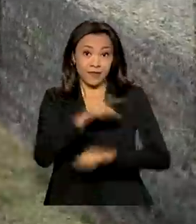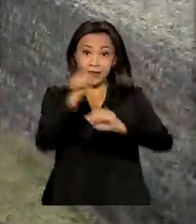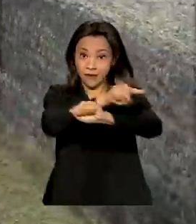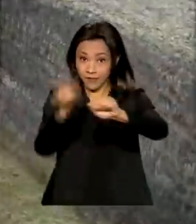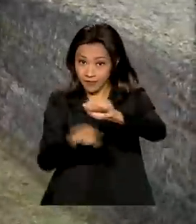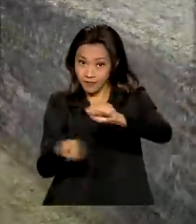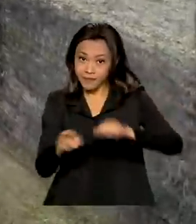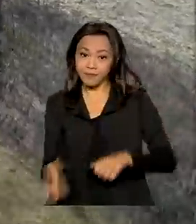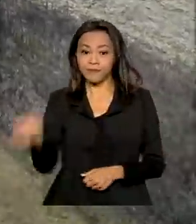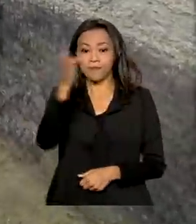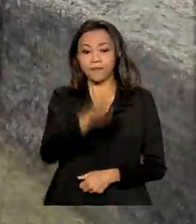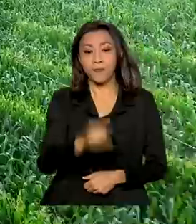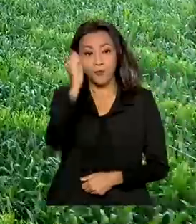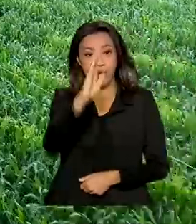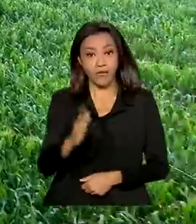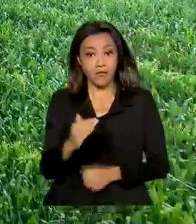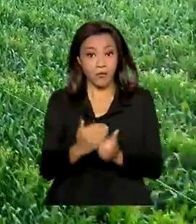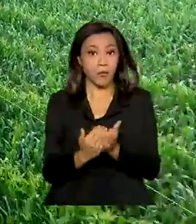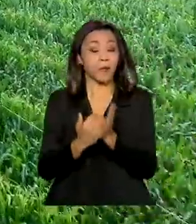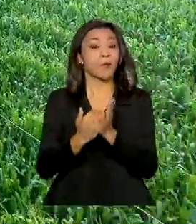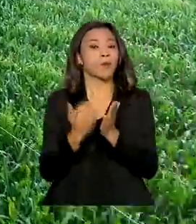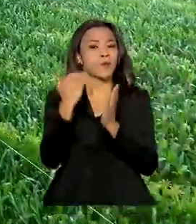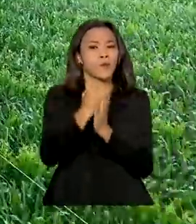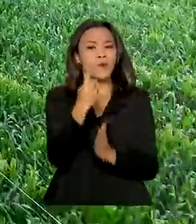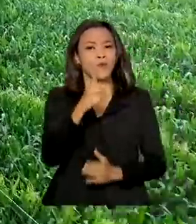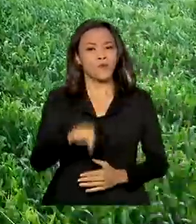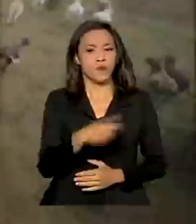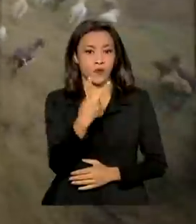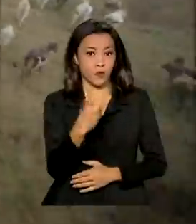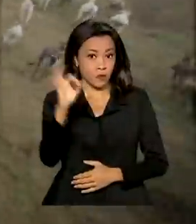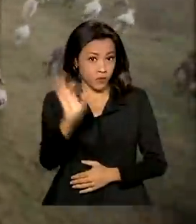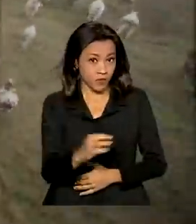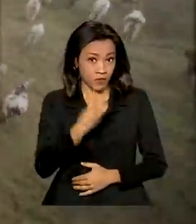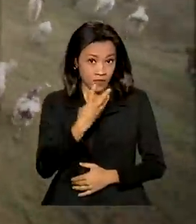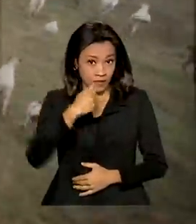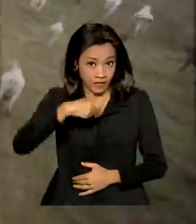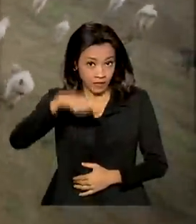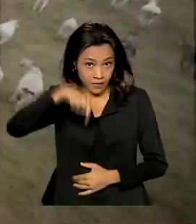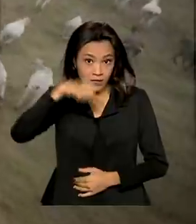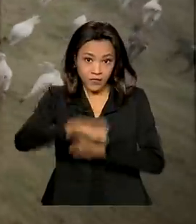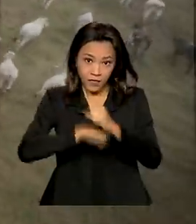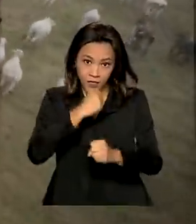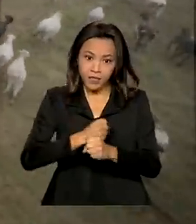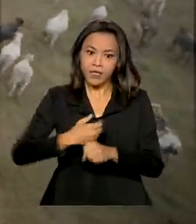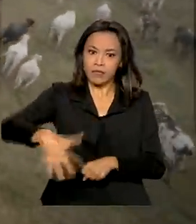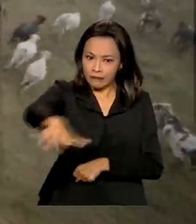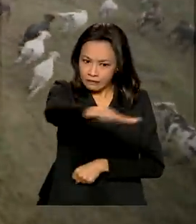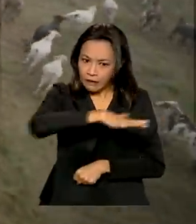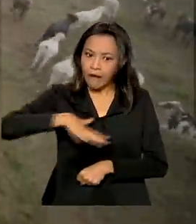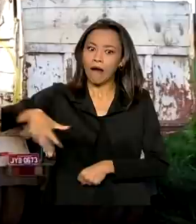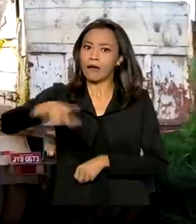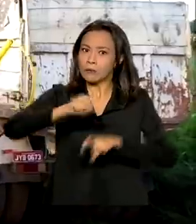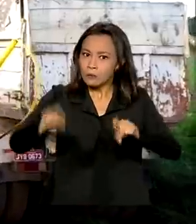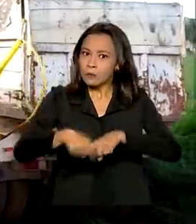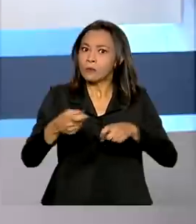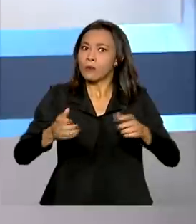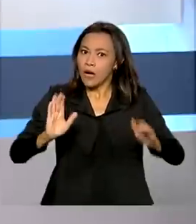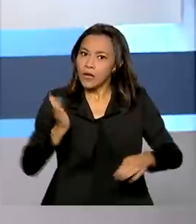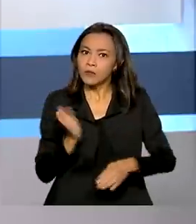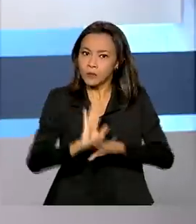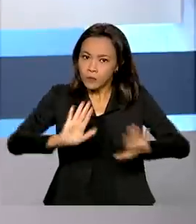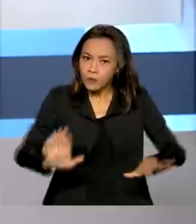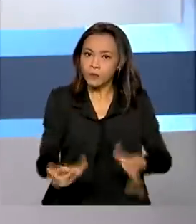Brasil cresce 1,2% nos primeiros três meses do ano e agronegócio ajuda na retomada da economia.